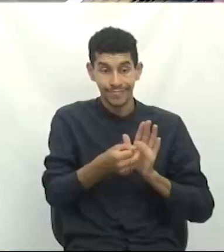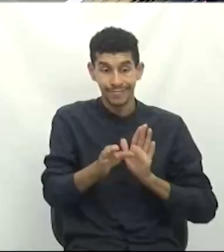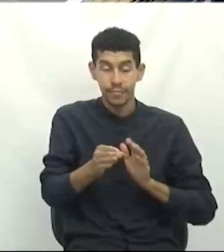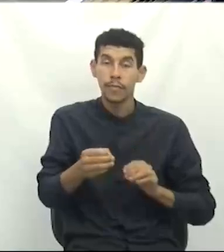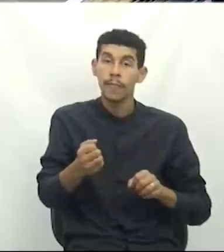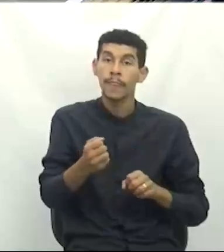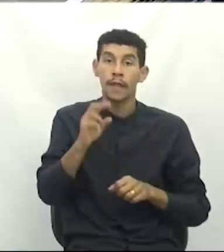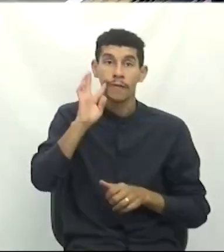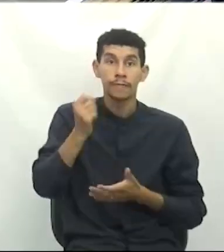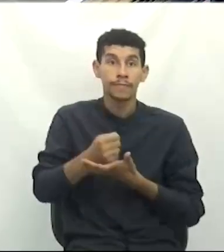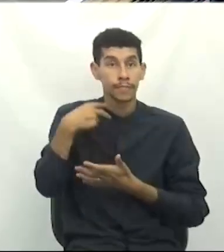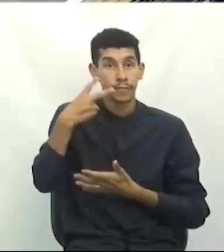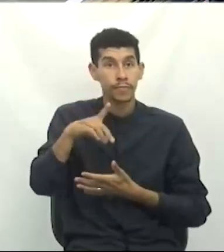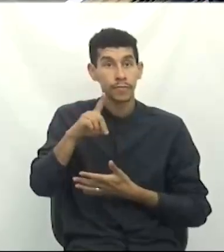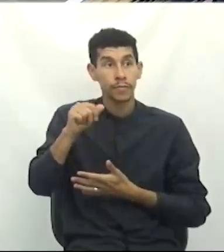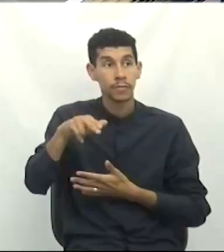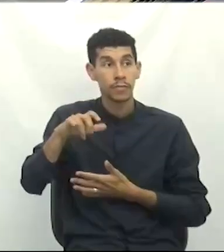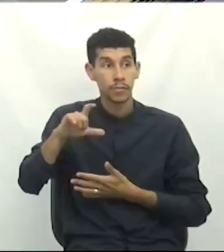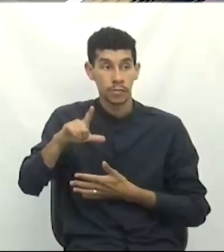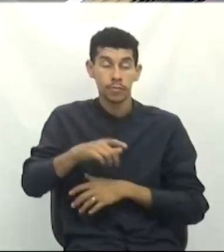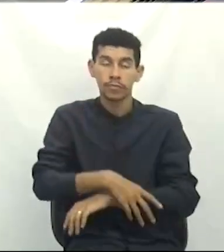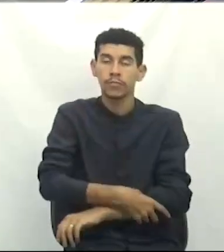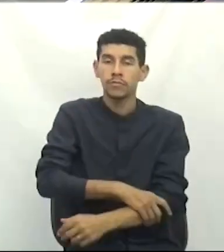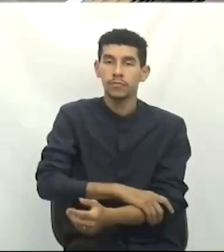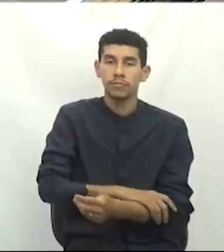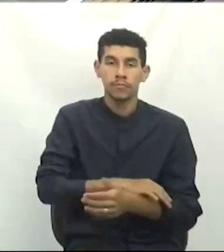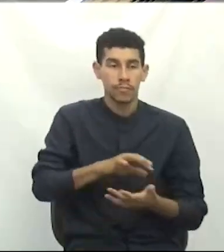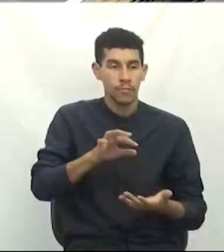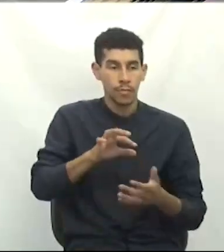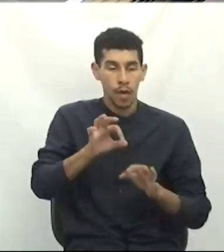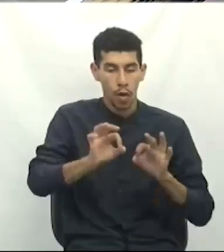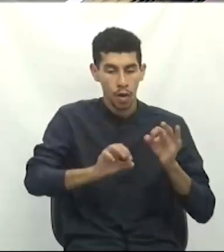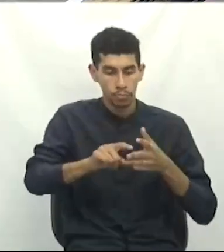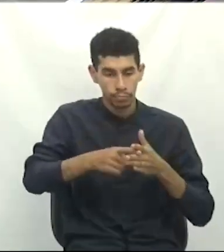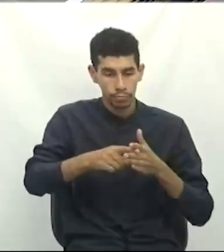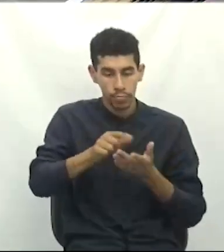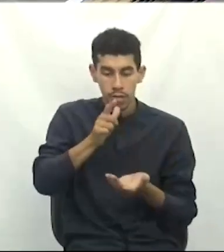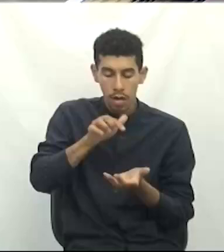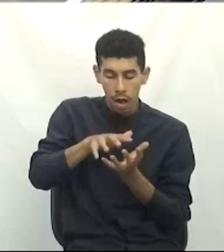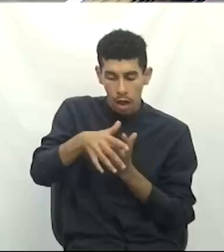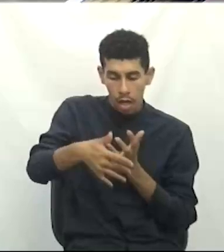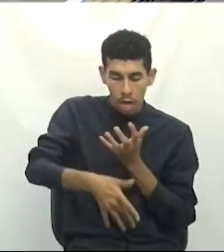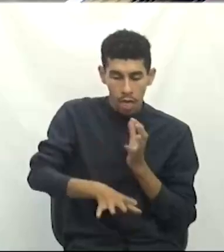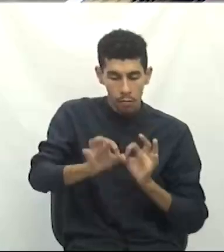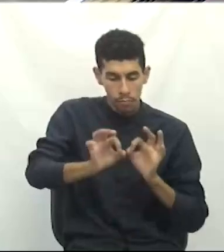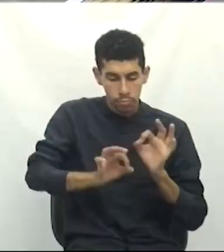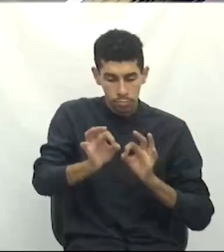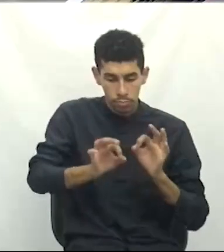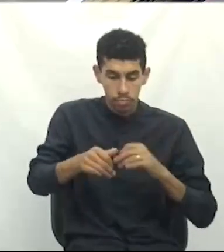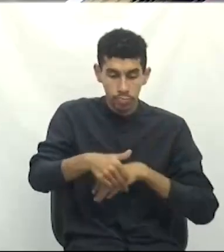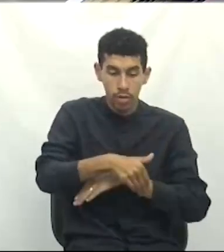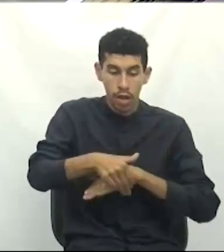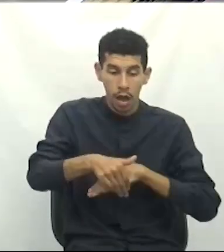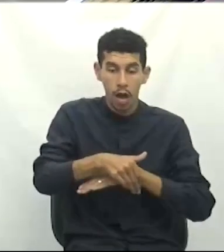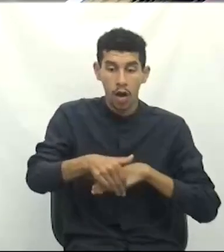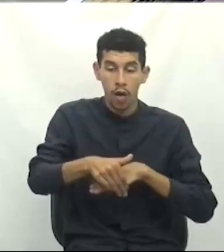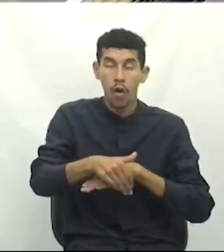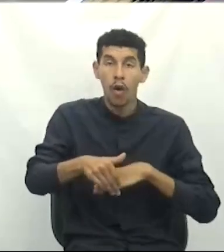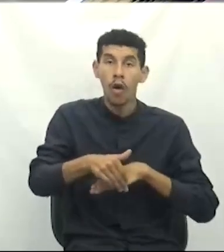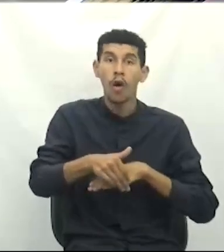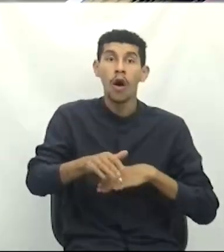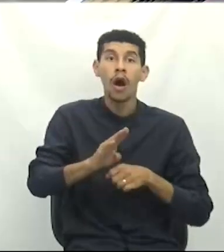Frederico Antunes. Repara-se na Boca de Lobo, localizada na rua Nilo Peçanha. Travessa com a vereadora Cássio